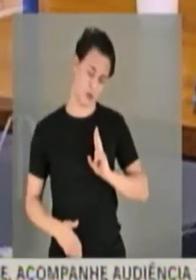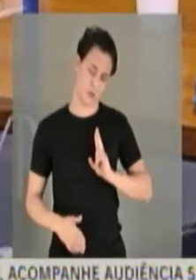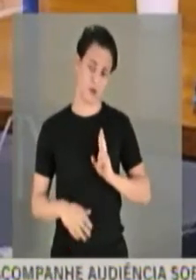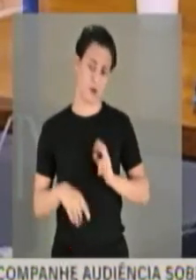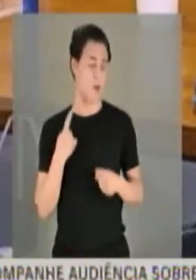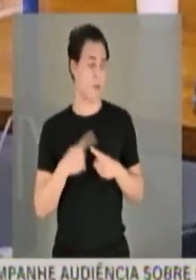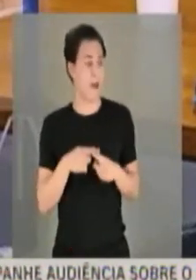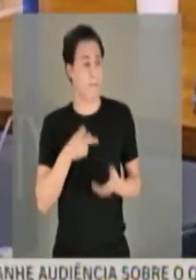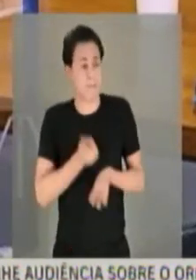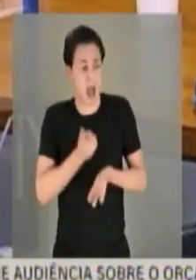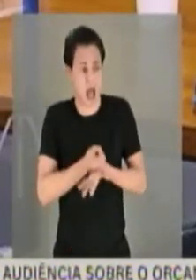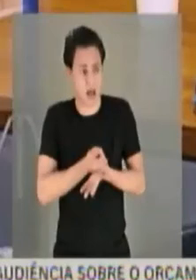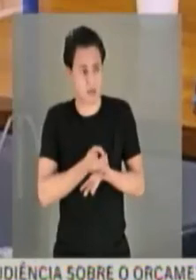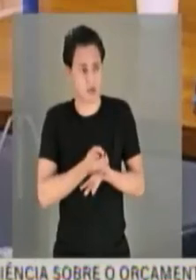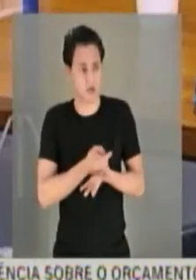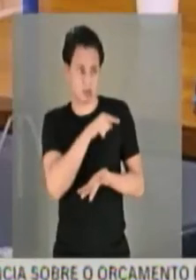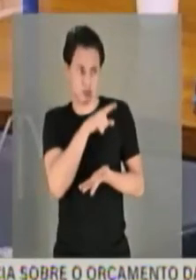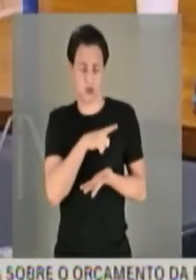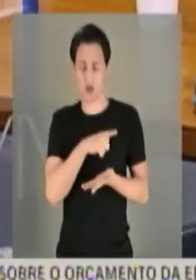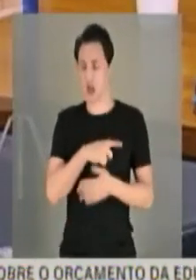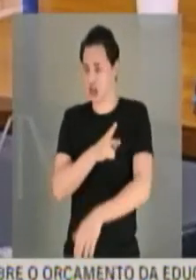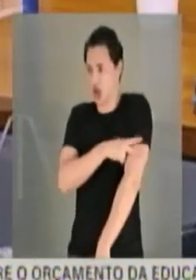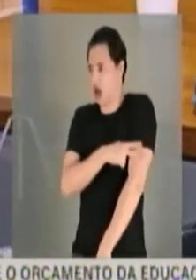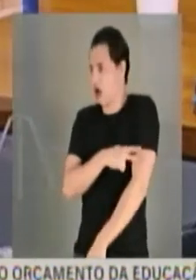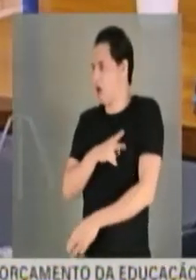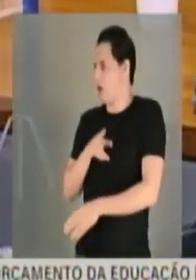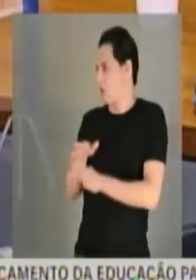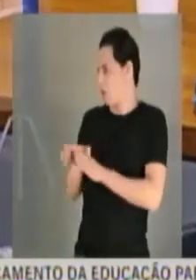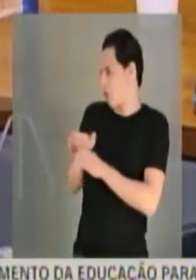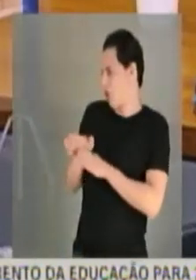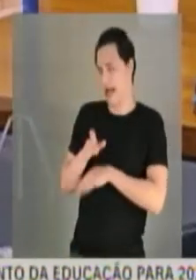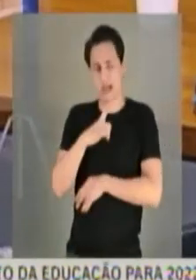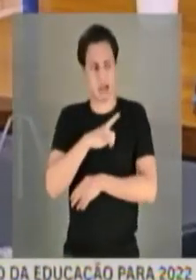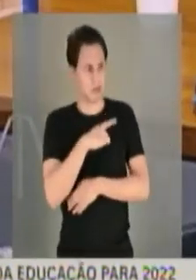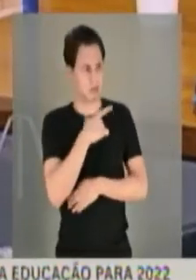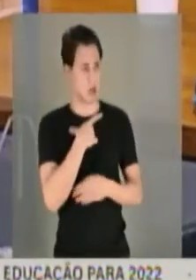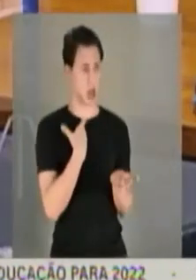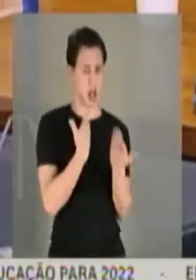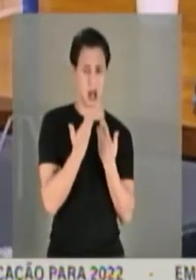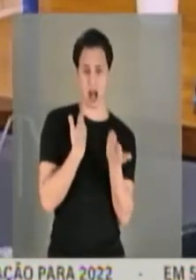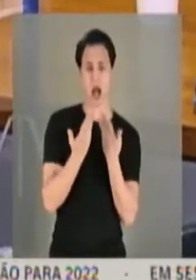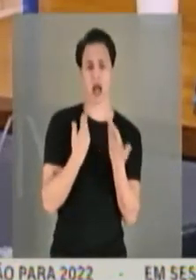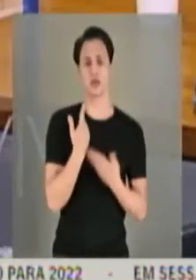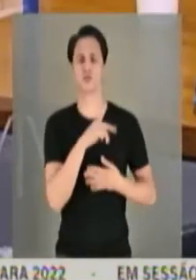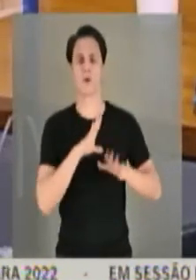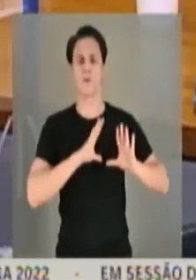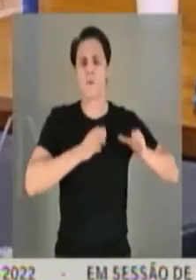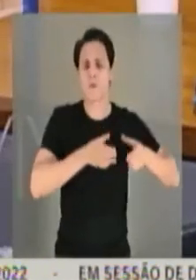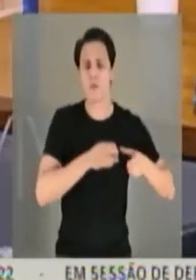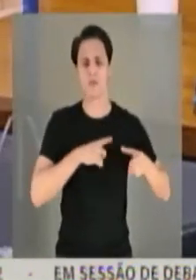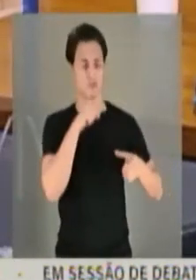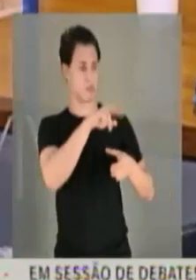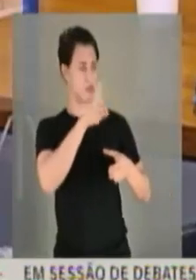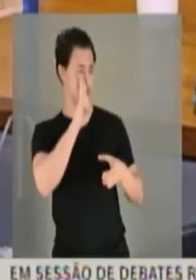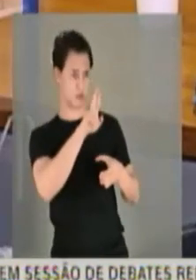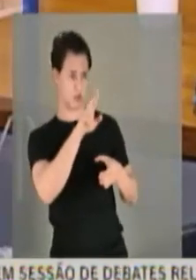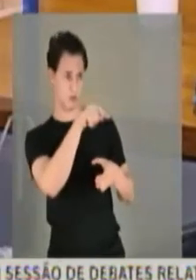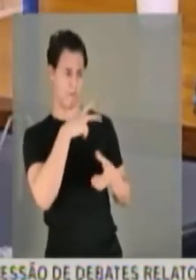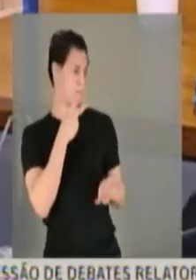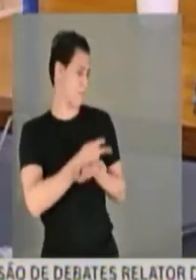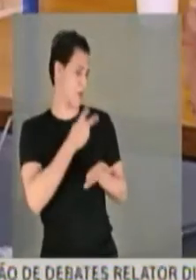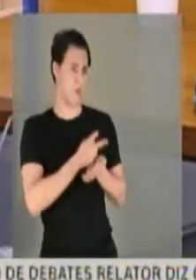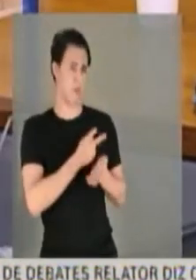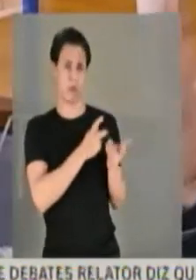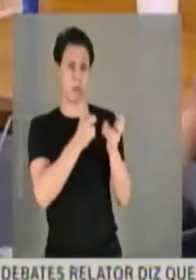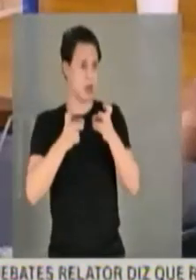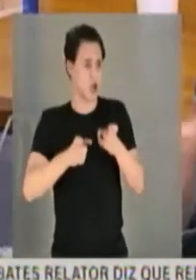mesmo ouvindo os seus chefes, por que mesmo tendo falado com a sua equipe, vossa senhoria mesmo vendo que não